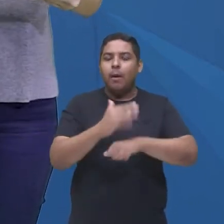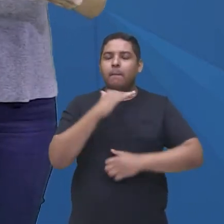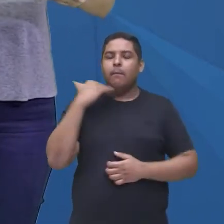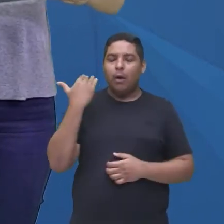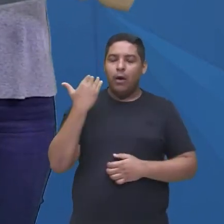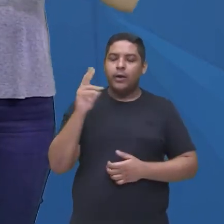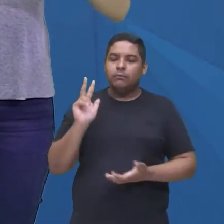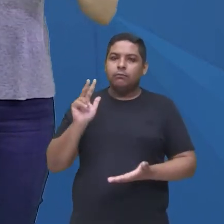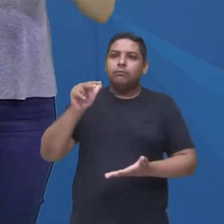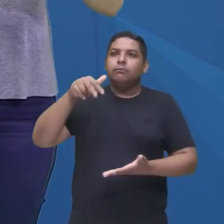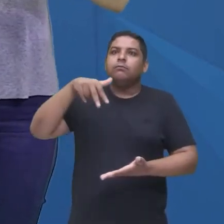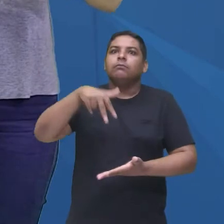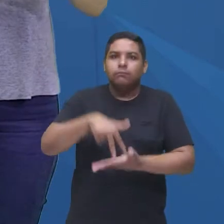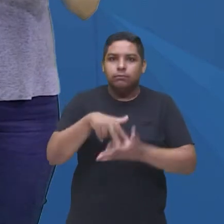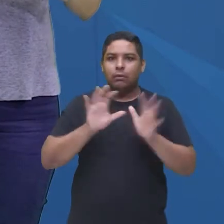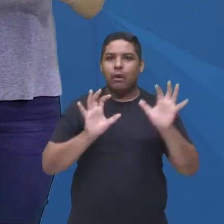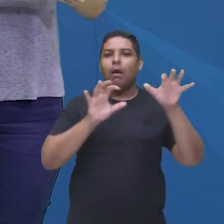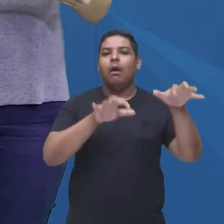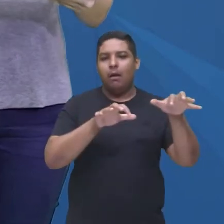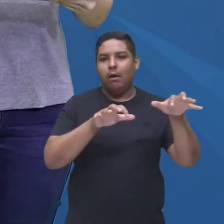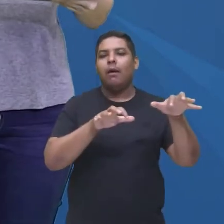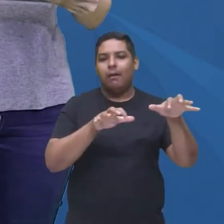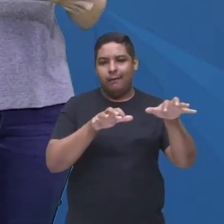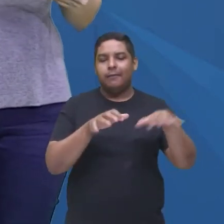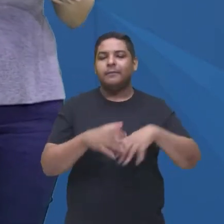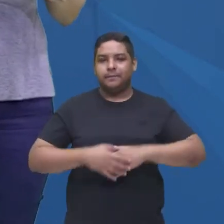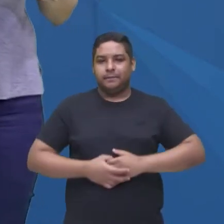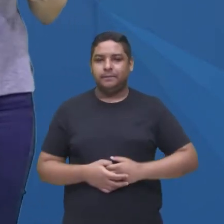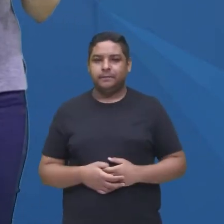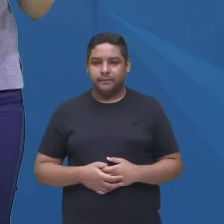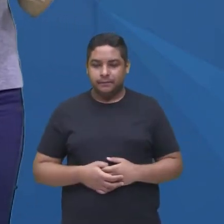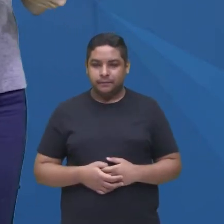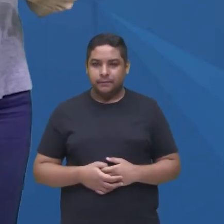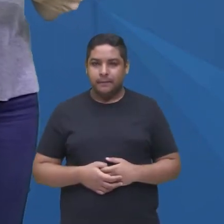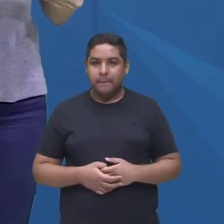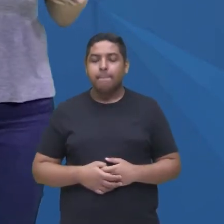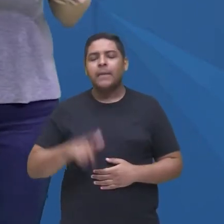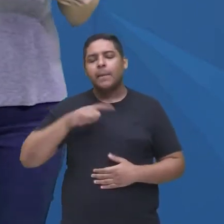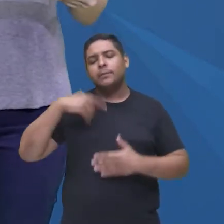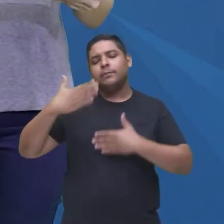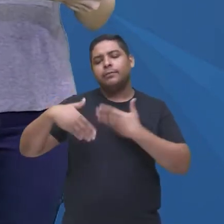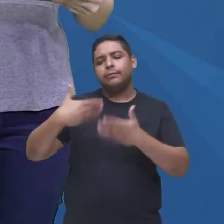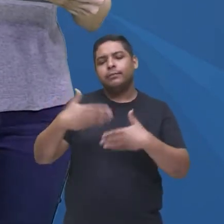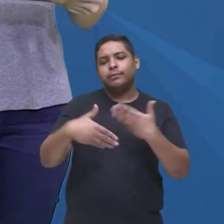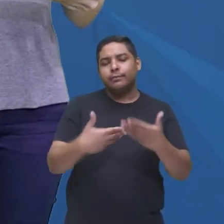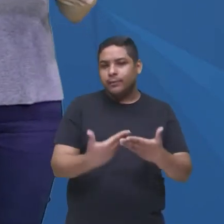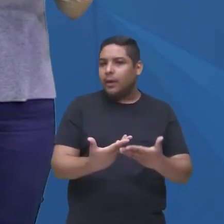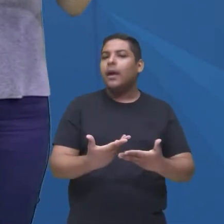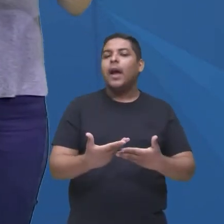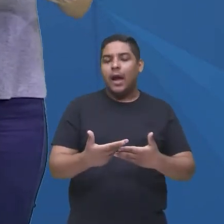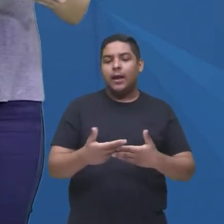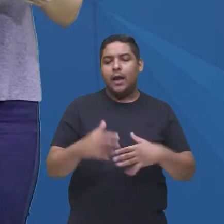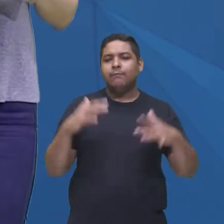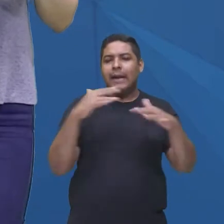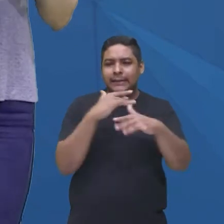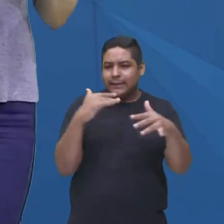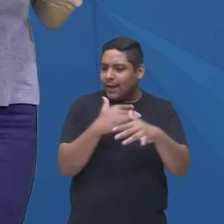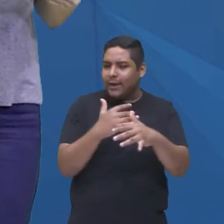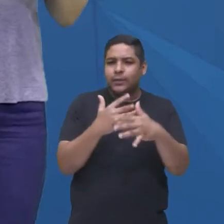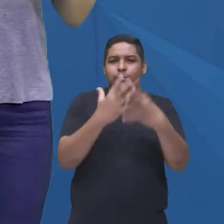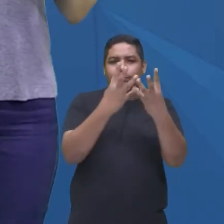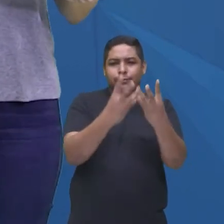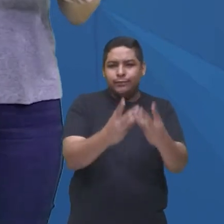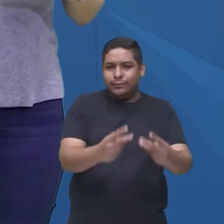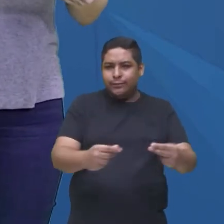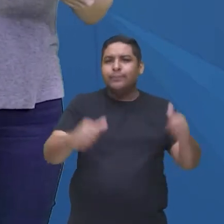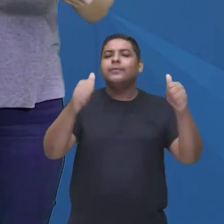com essa figura ali, né, de zumbi. E aí com o passar do tempo a gente vê que todas as cidades foram devastadas e a gente tem um número de